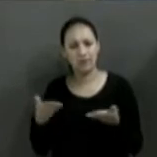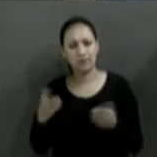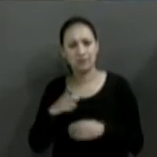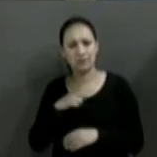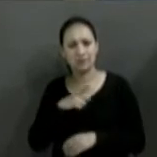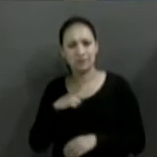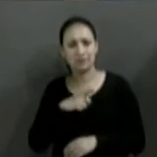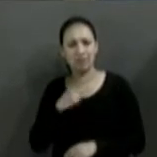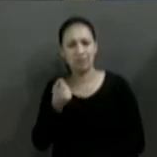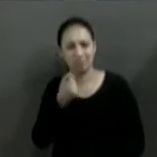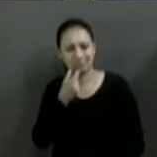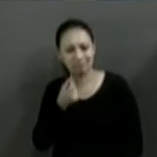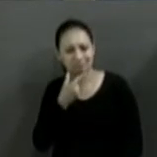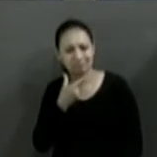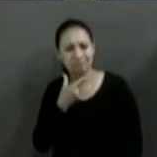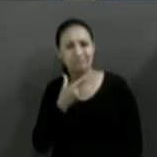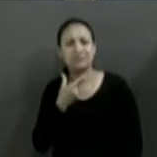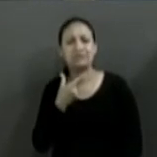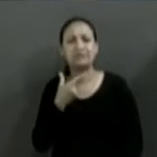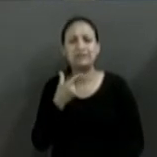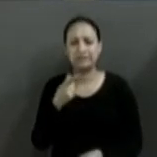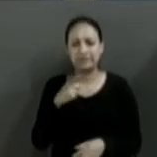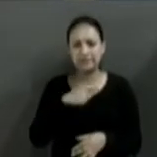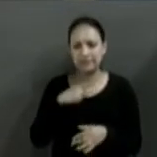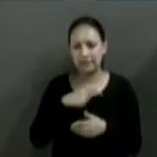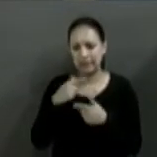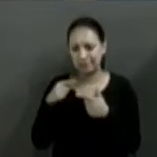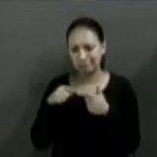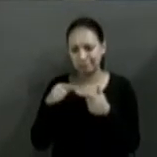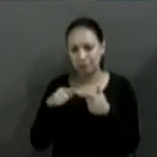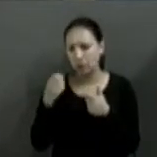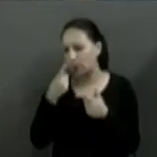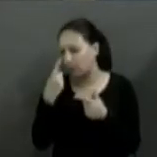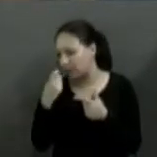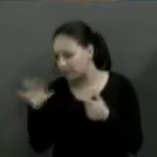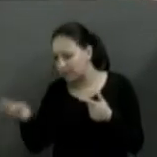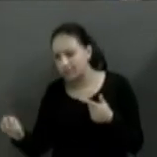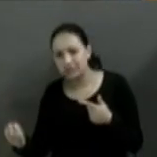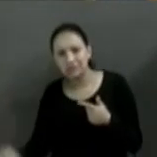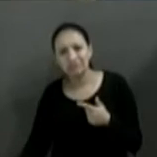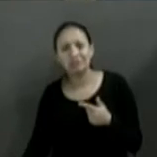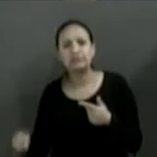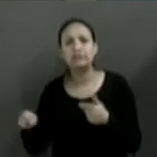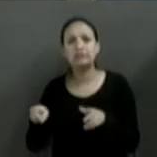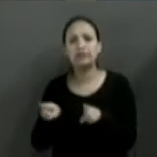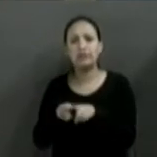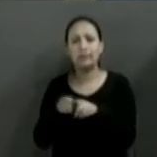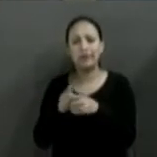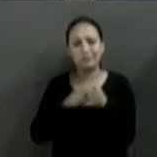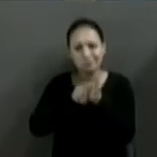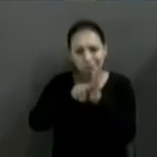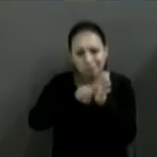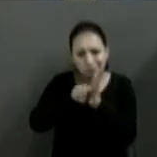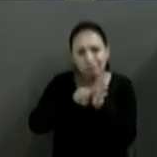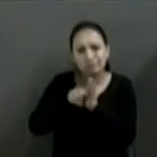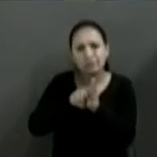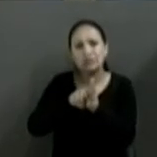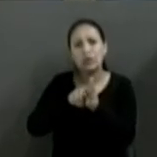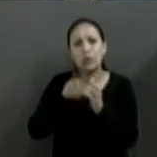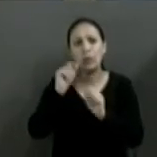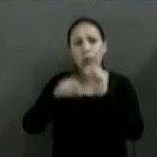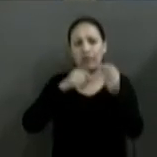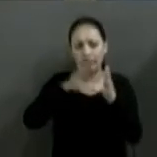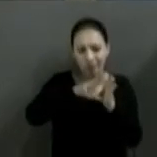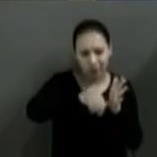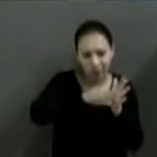farda dos remédios. Tem a questão da CPI do lixo. Teve a investigação do malote roubado na